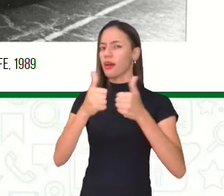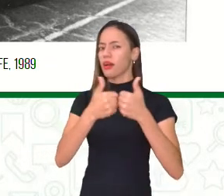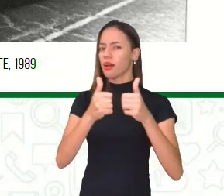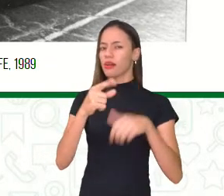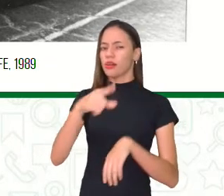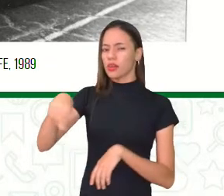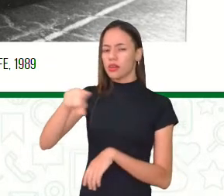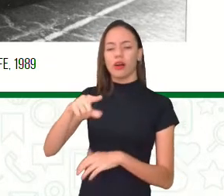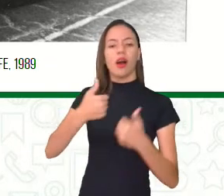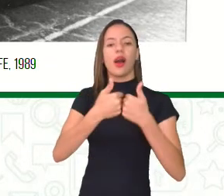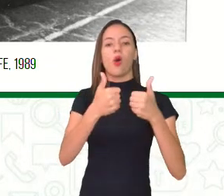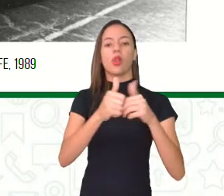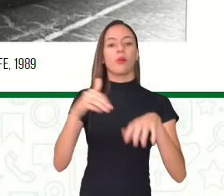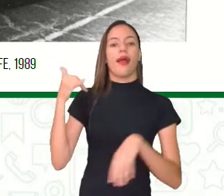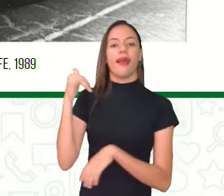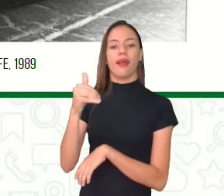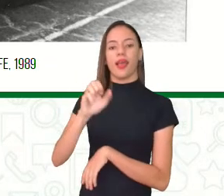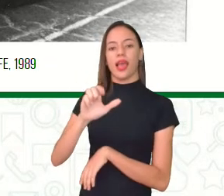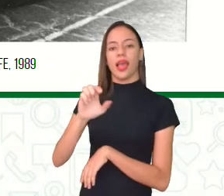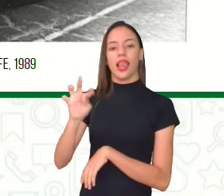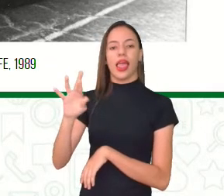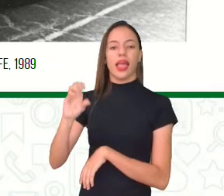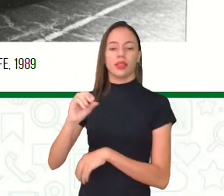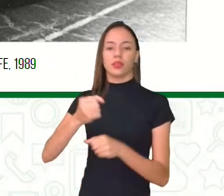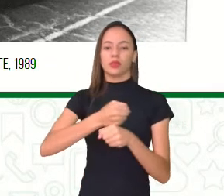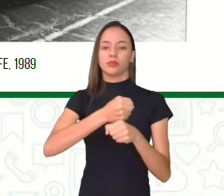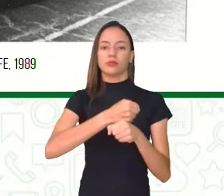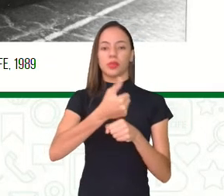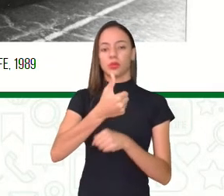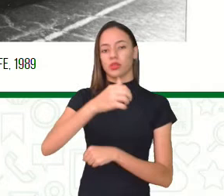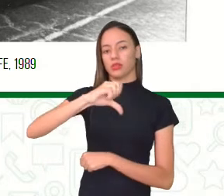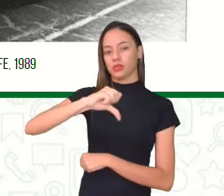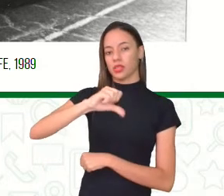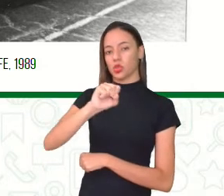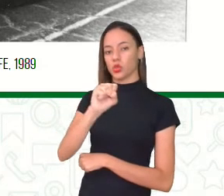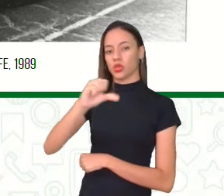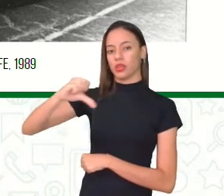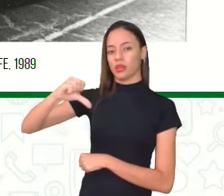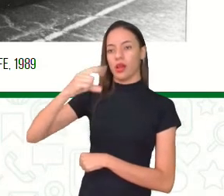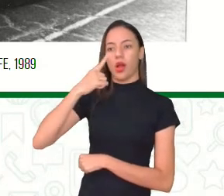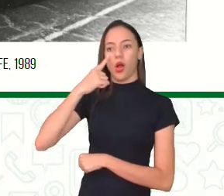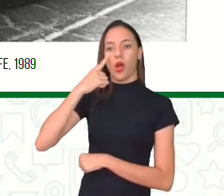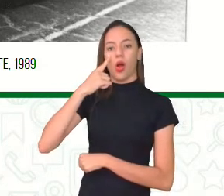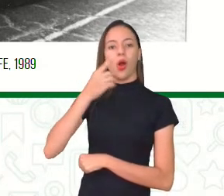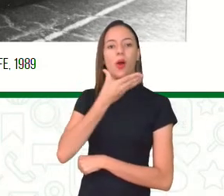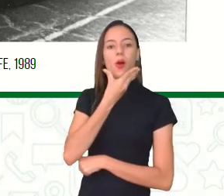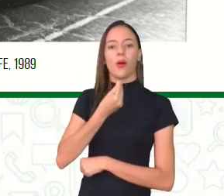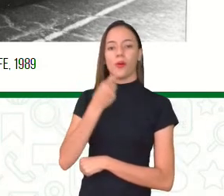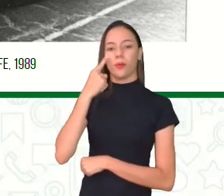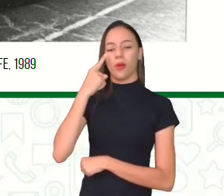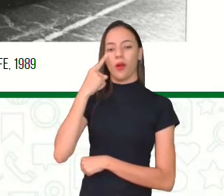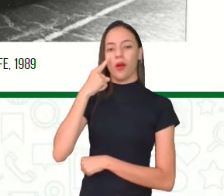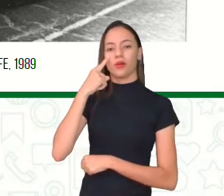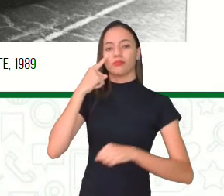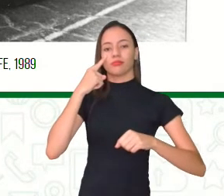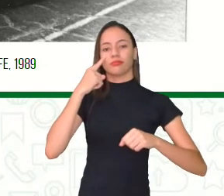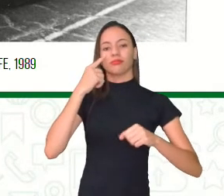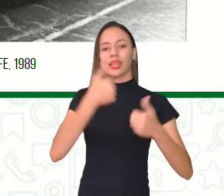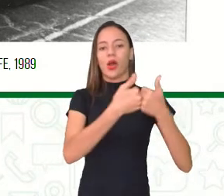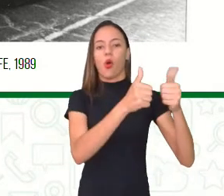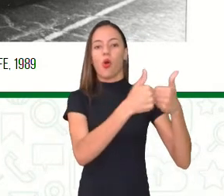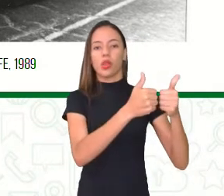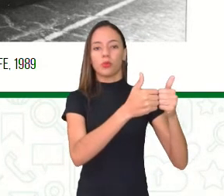é que lembra do ônibus elétrico? Isso é no ano de 1989. E aí está um boy pegando uma caroninha no ônibus, né?